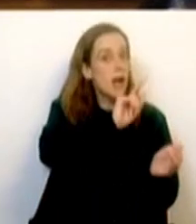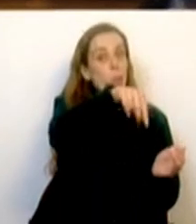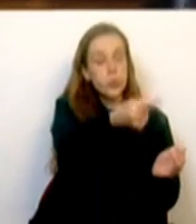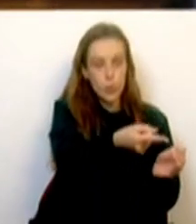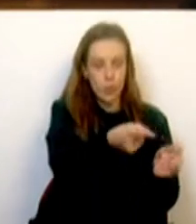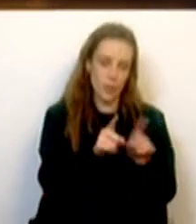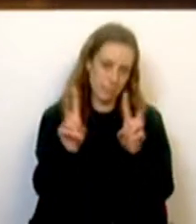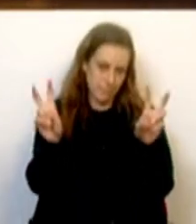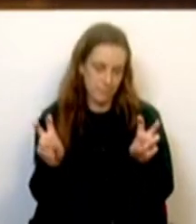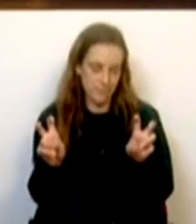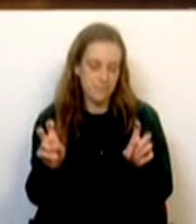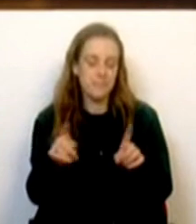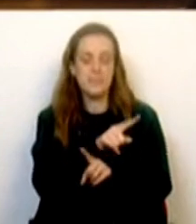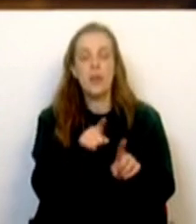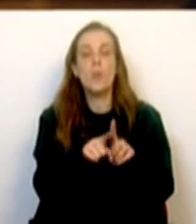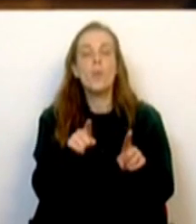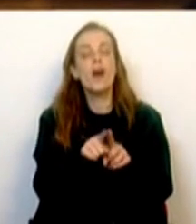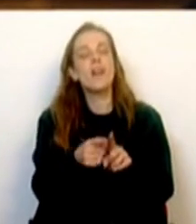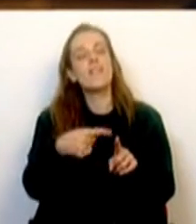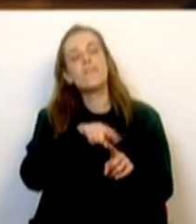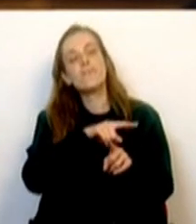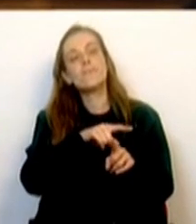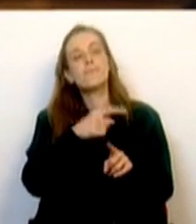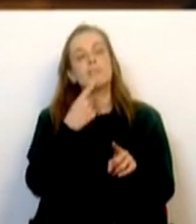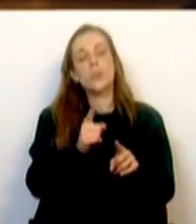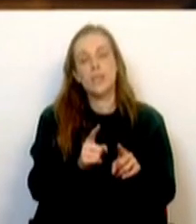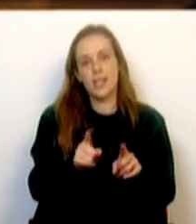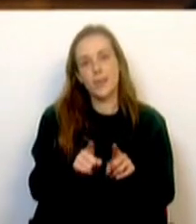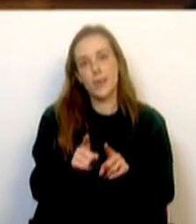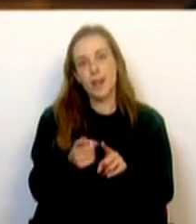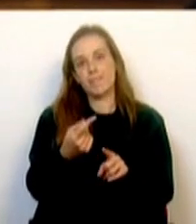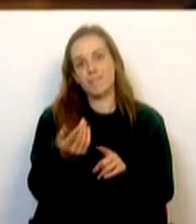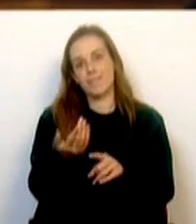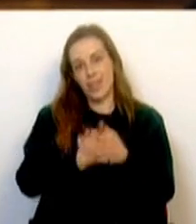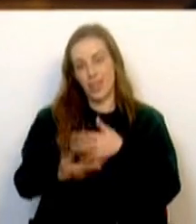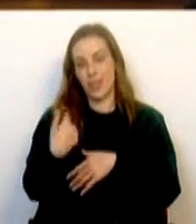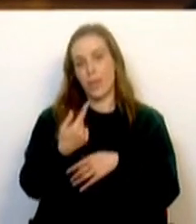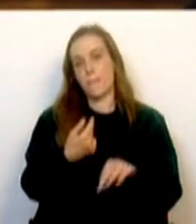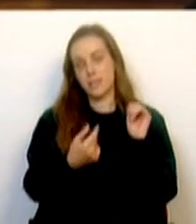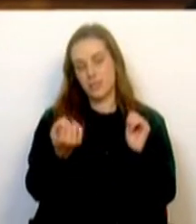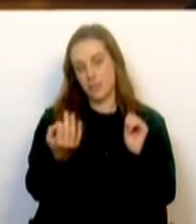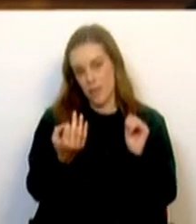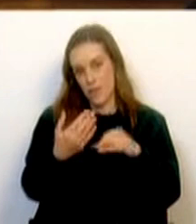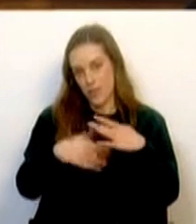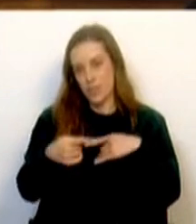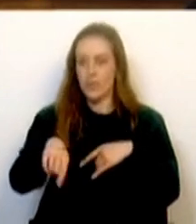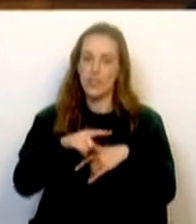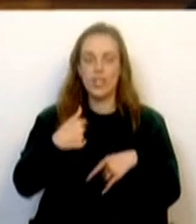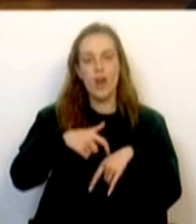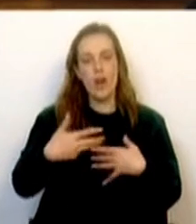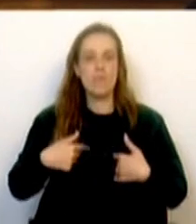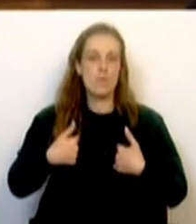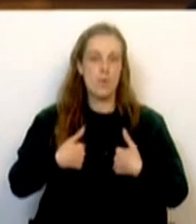dos governos do Partido Socialista na linha de alta velocidade. Pelo que pergunto, se no que foi lançado e